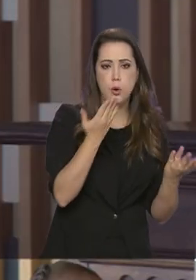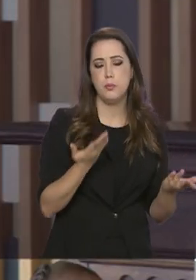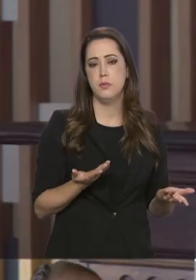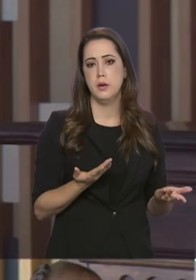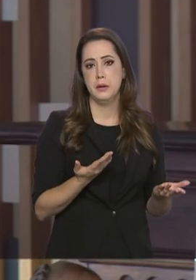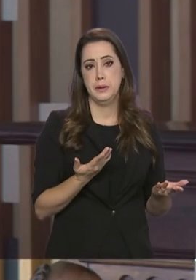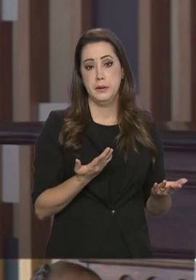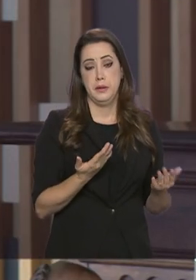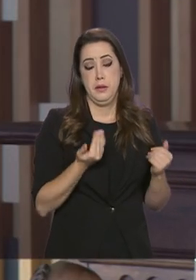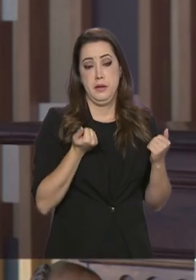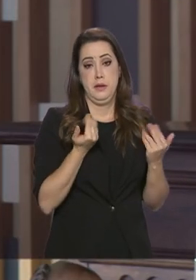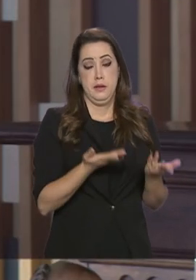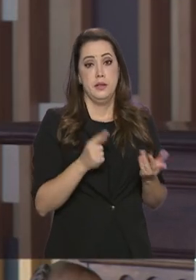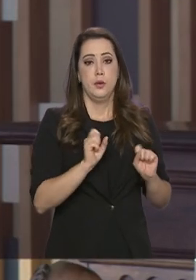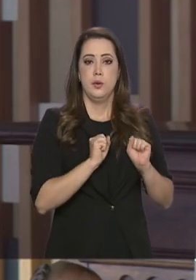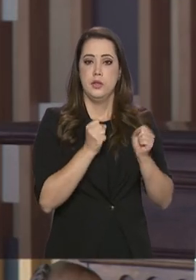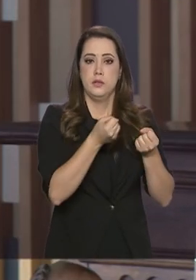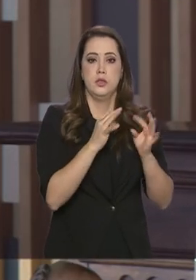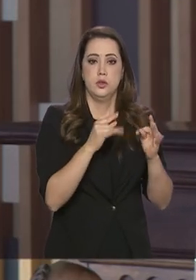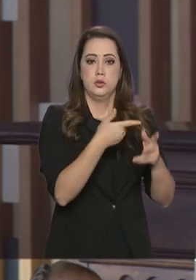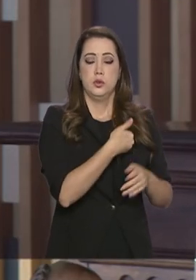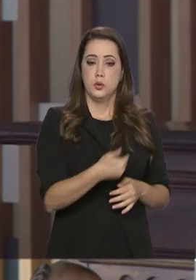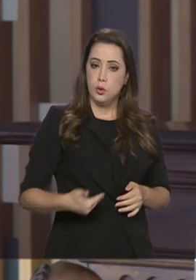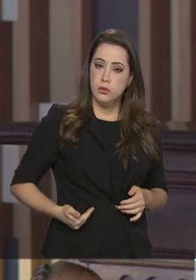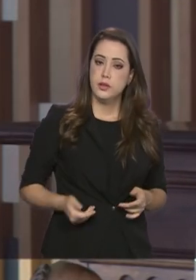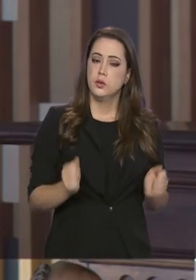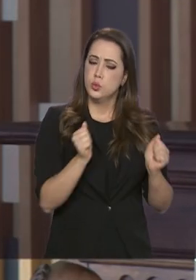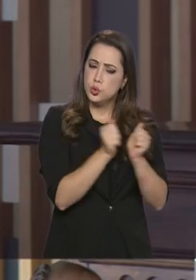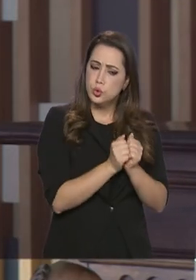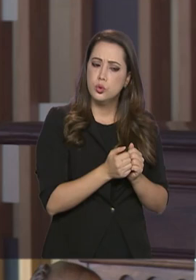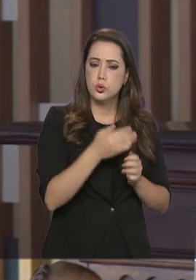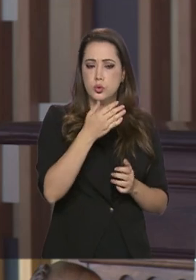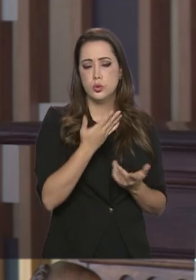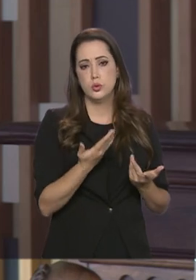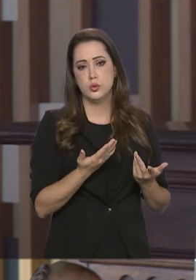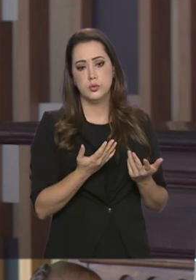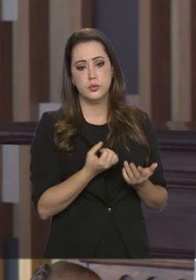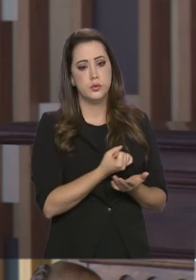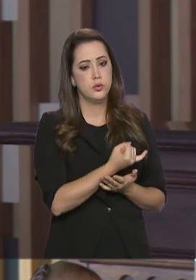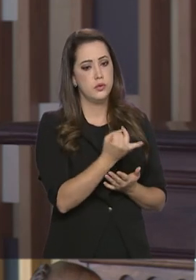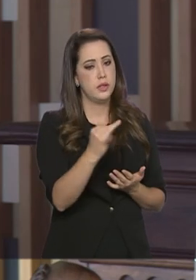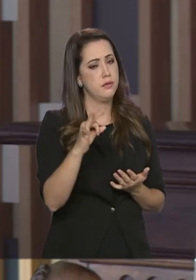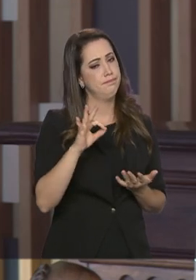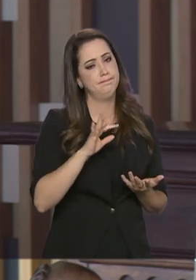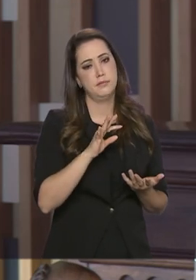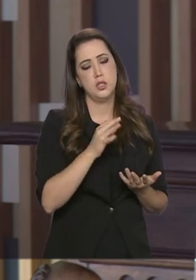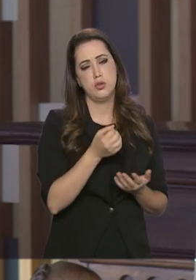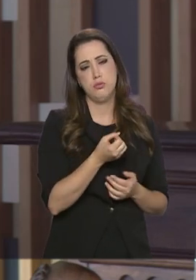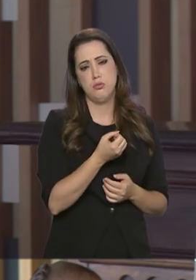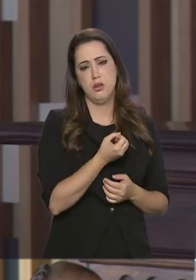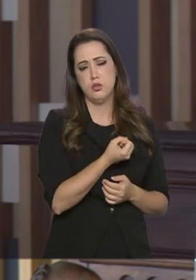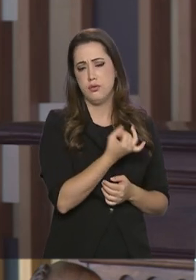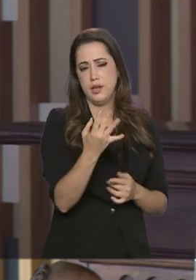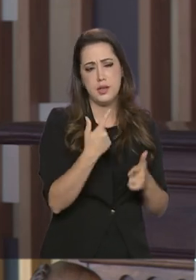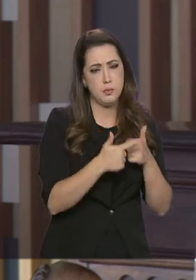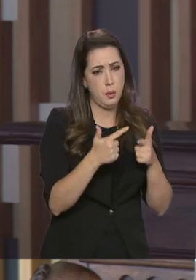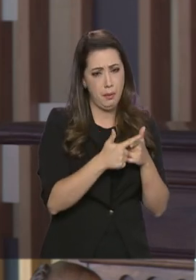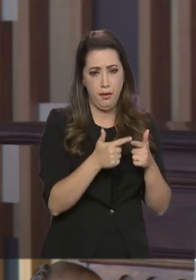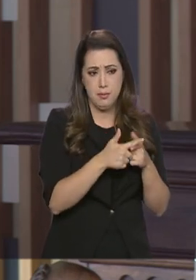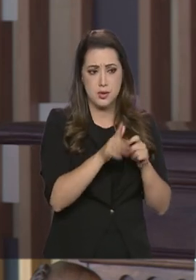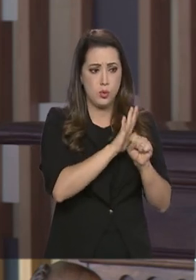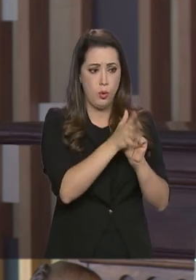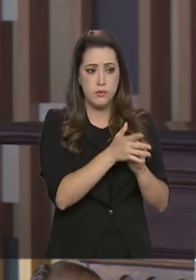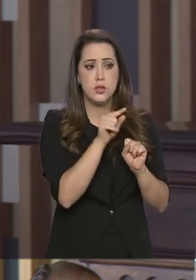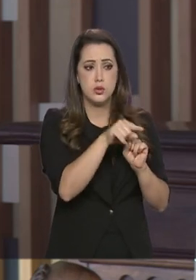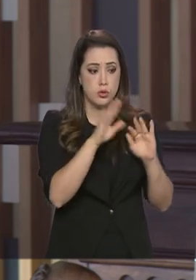desse esforço de todo o governo, né? De combate aos diferentes aspectos da pandemia. Então,